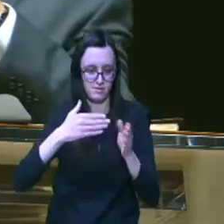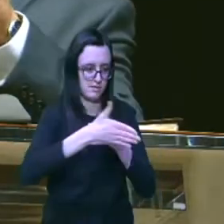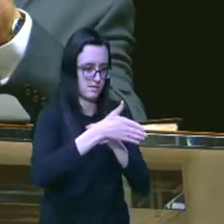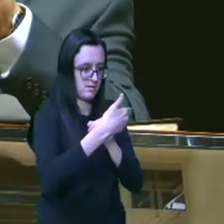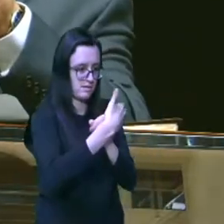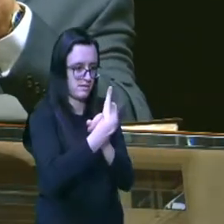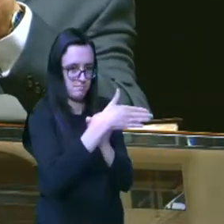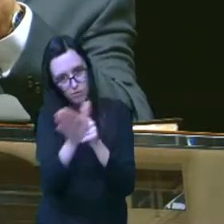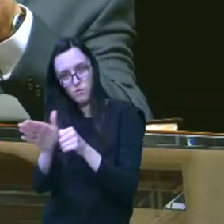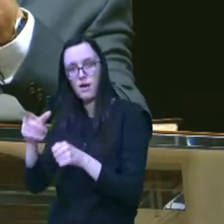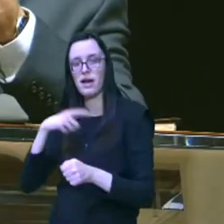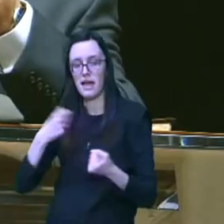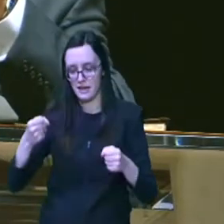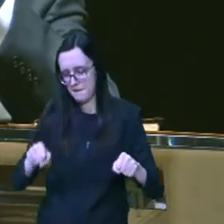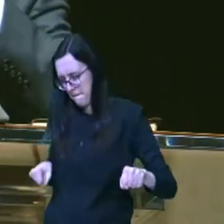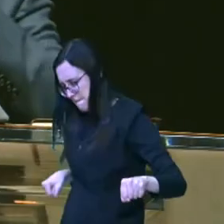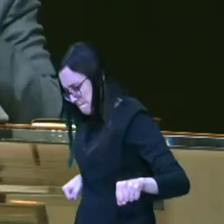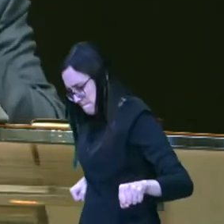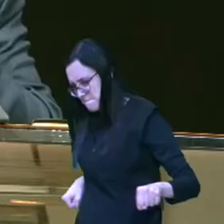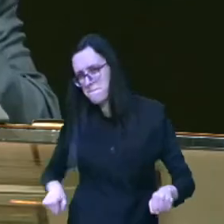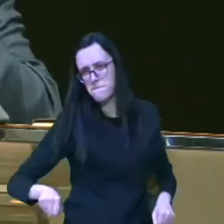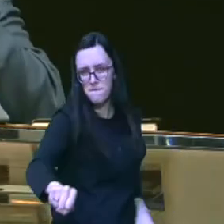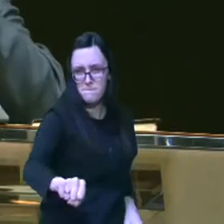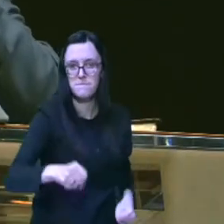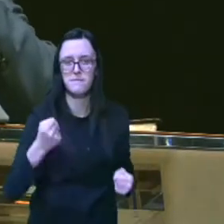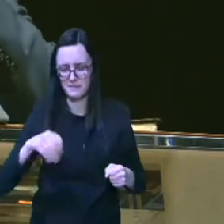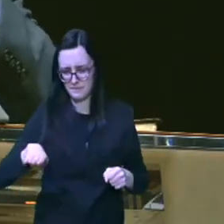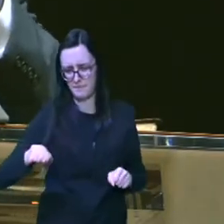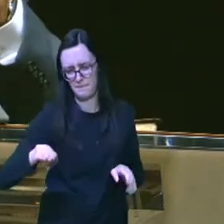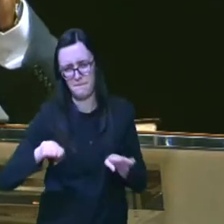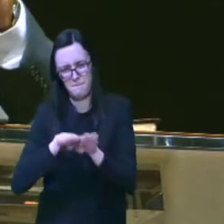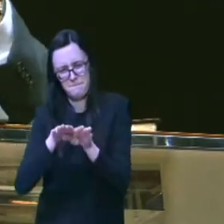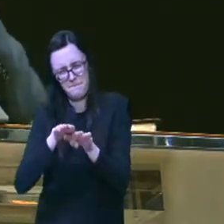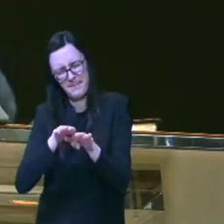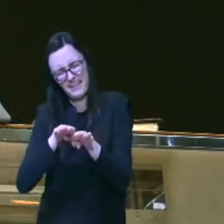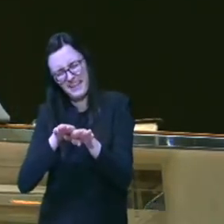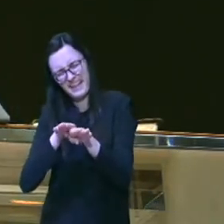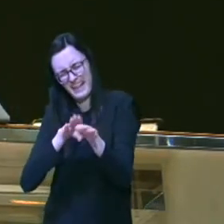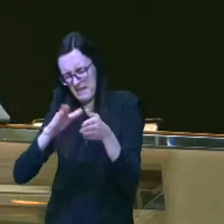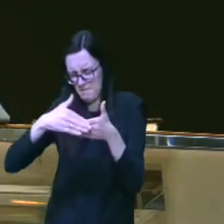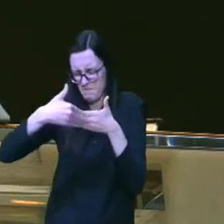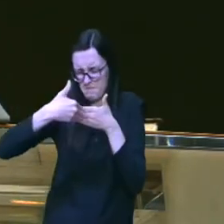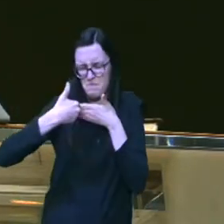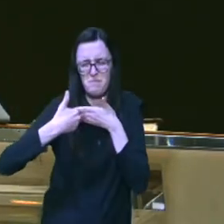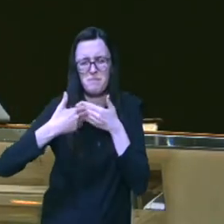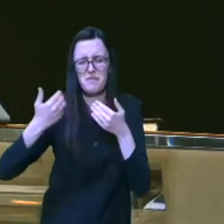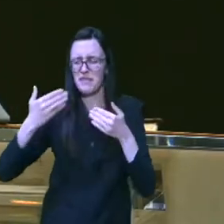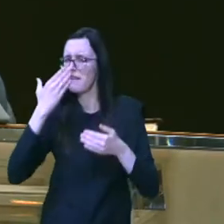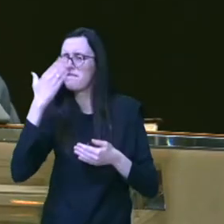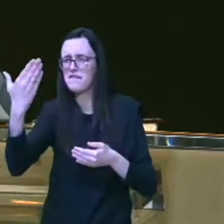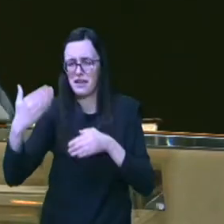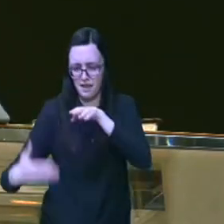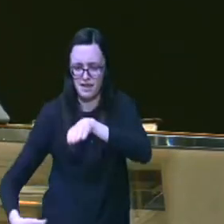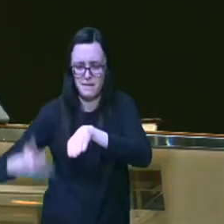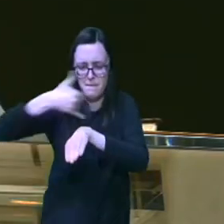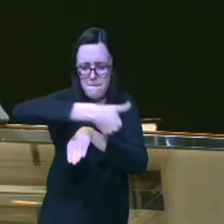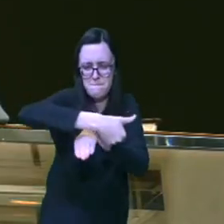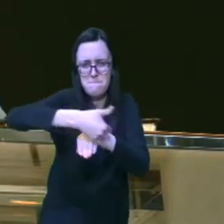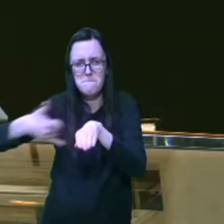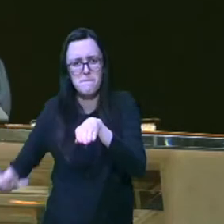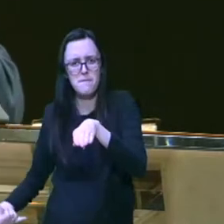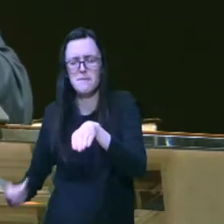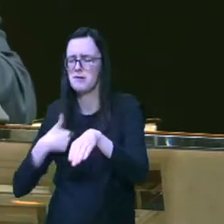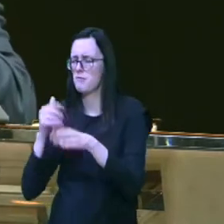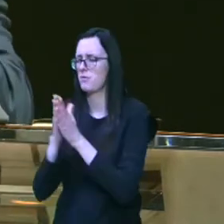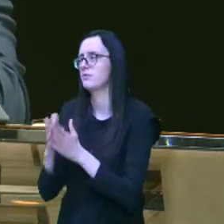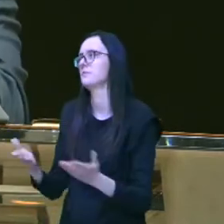riscando todo o capô do carro a bicicleta amassou a porta fez um estrago aí eu fui orar